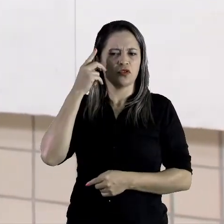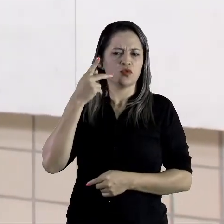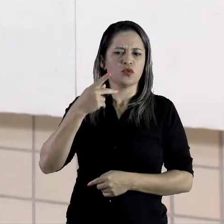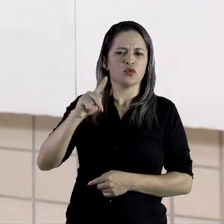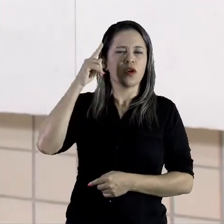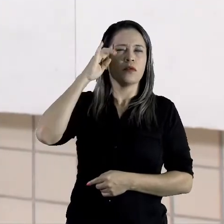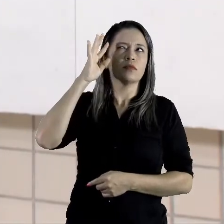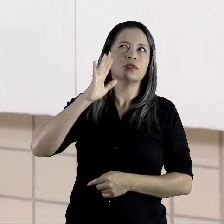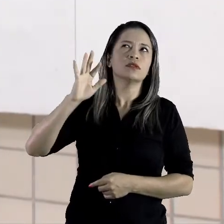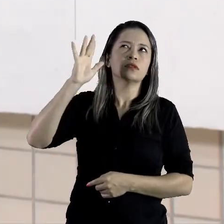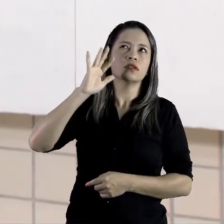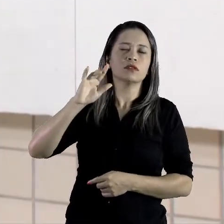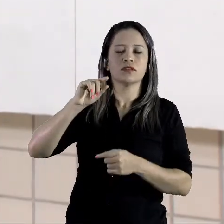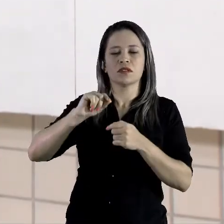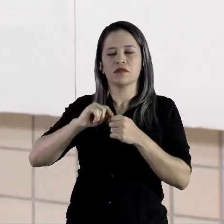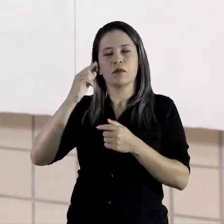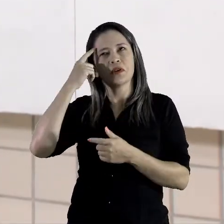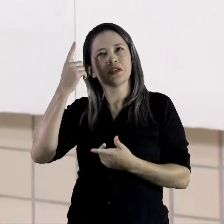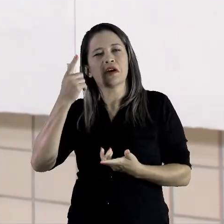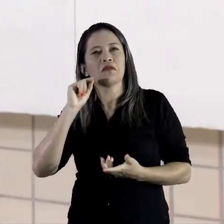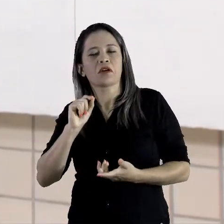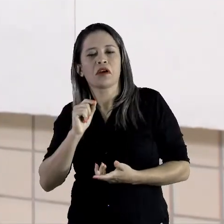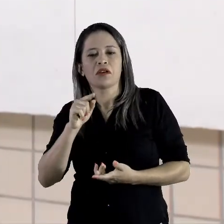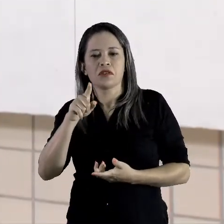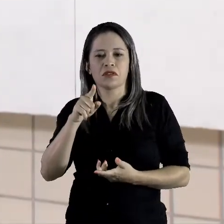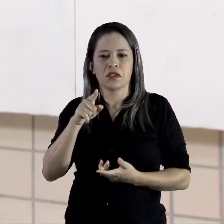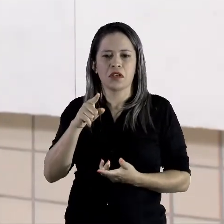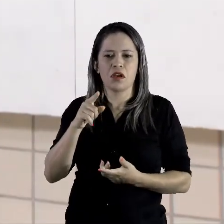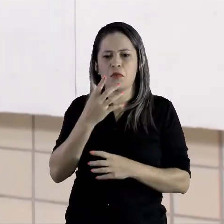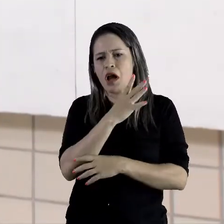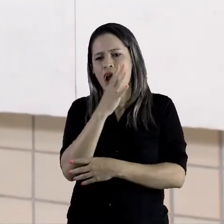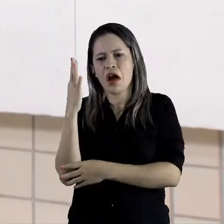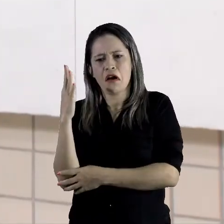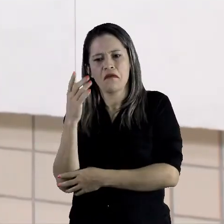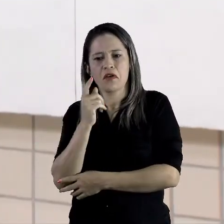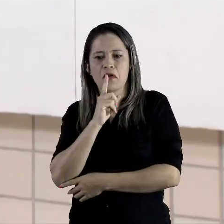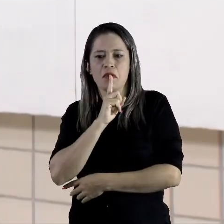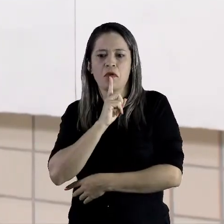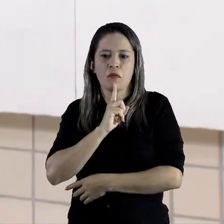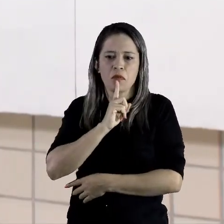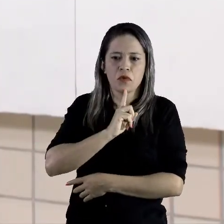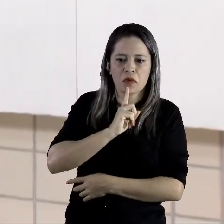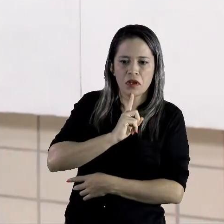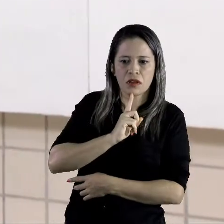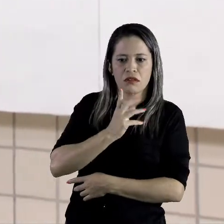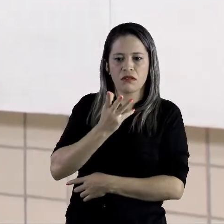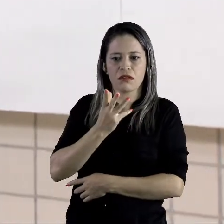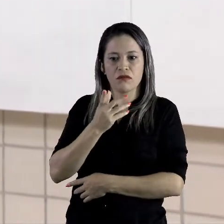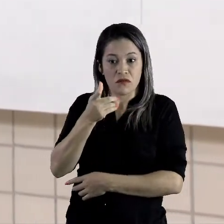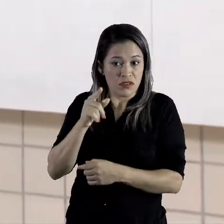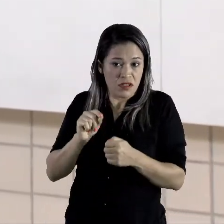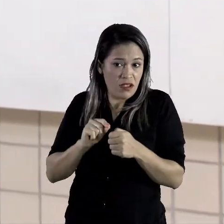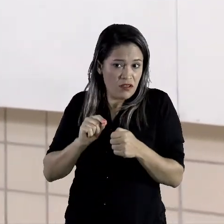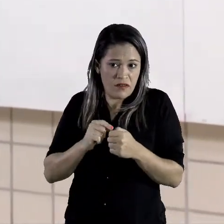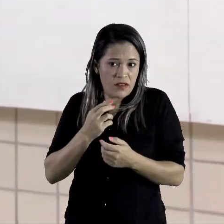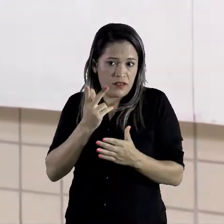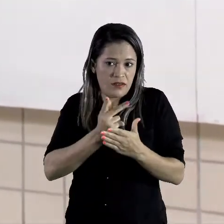vai dizer o que formou. Um pirulito, uma árvore. É você que vai criar a forma do desenho.